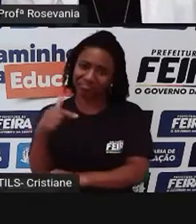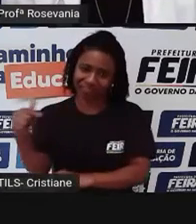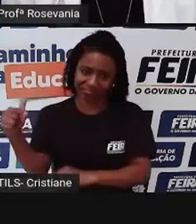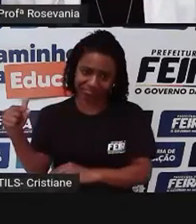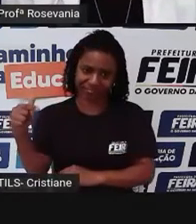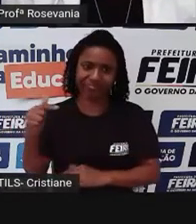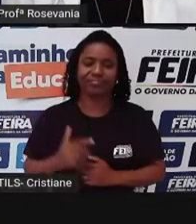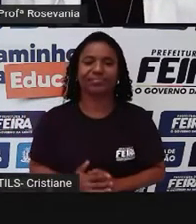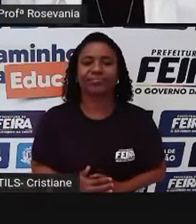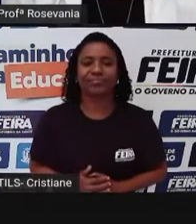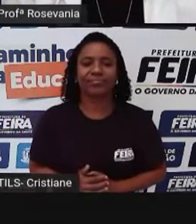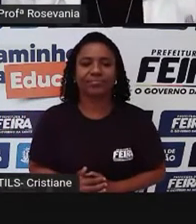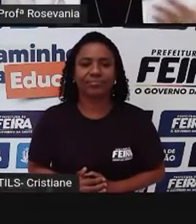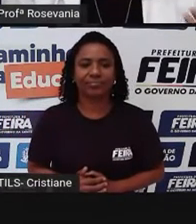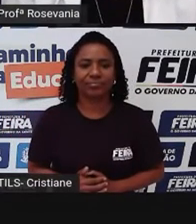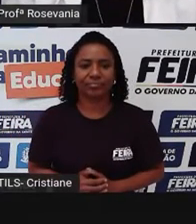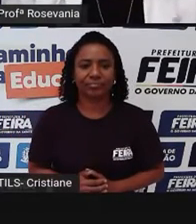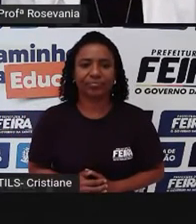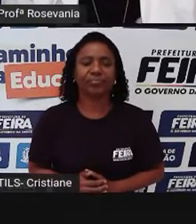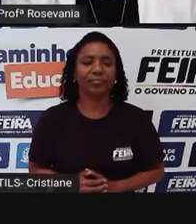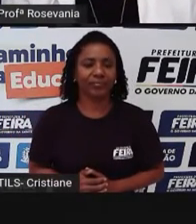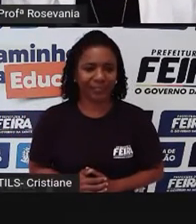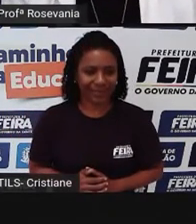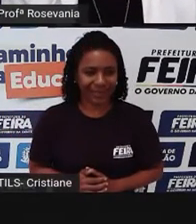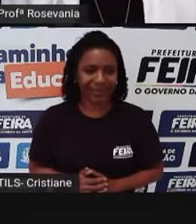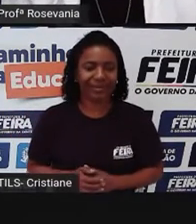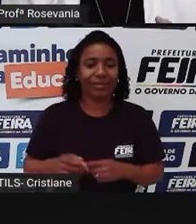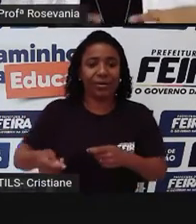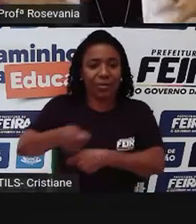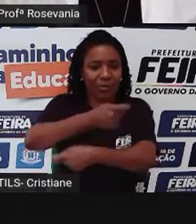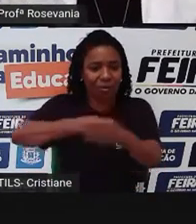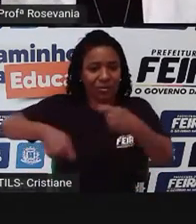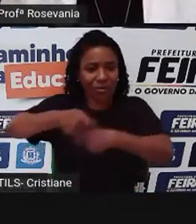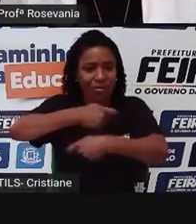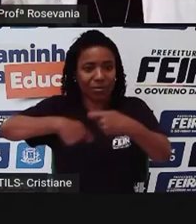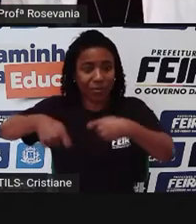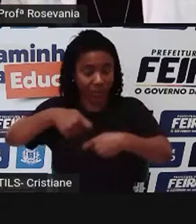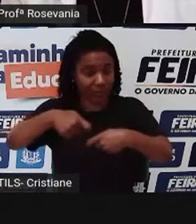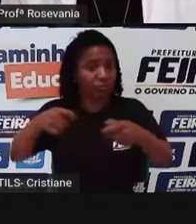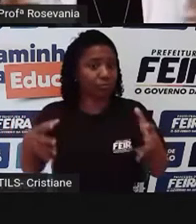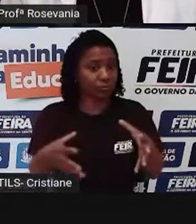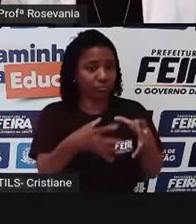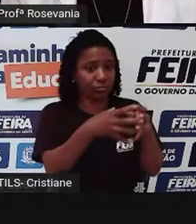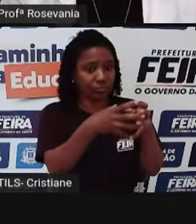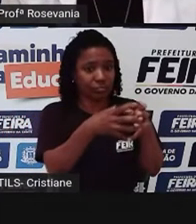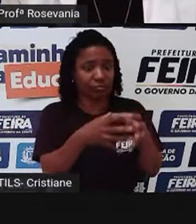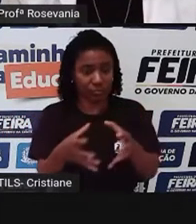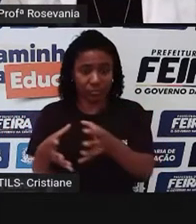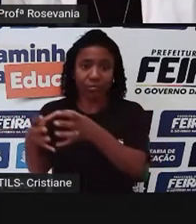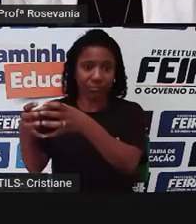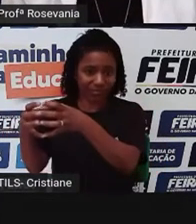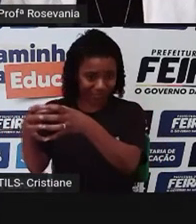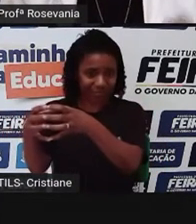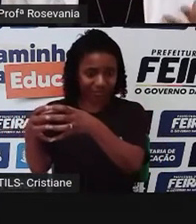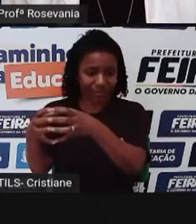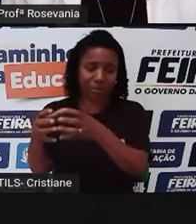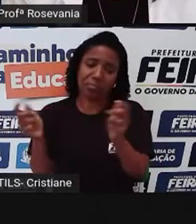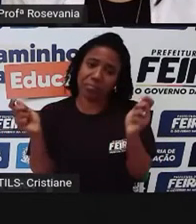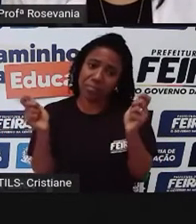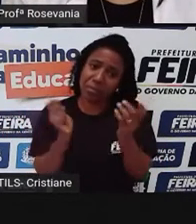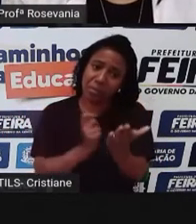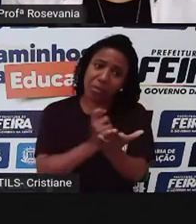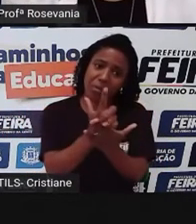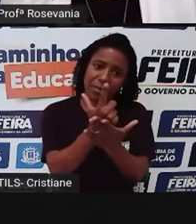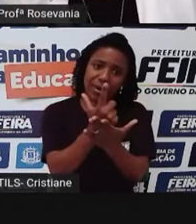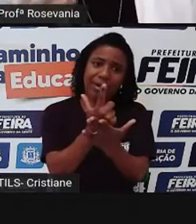Bom, como eu falei para vocês, existem vários tipos de você poder, né, digamos assim, comprar as mercadorias. O mais